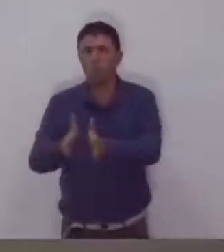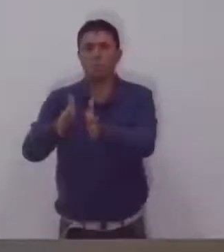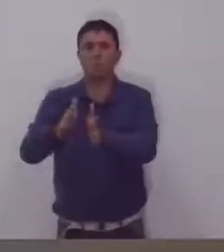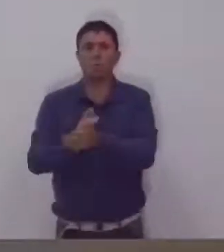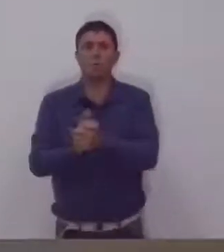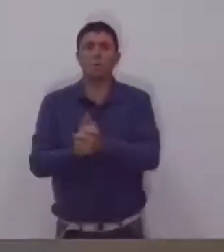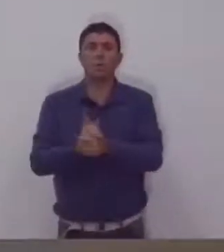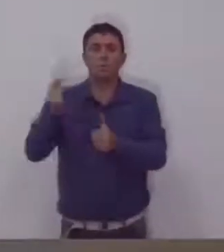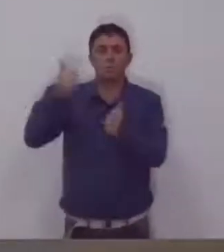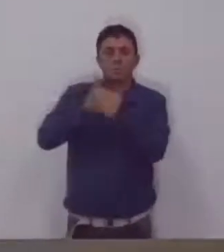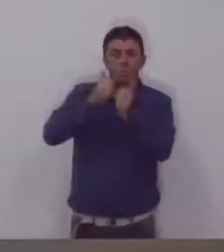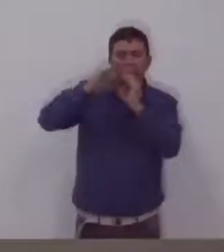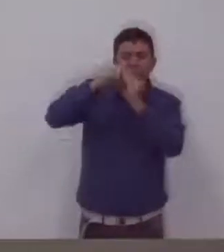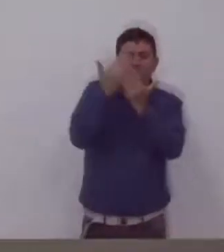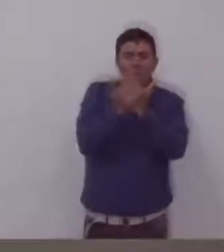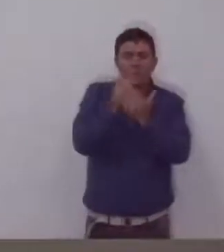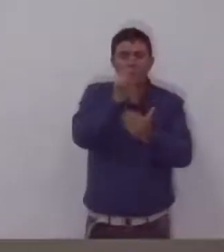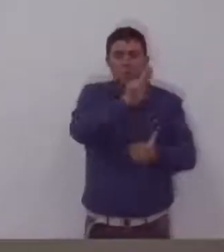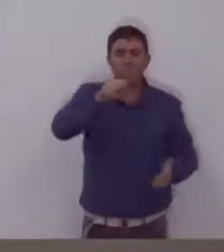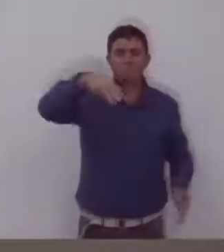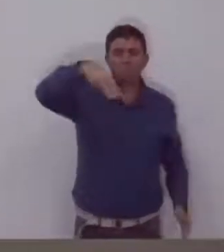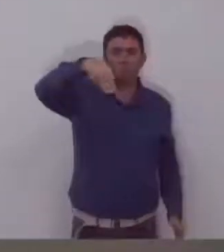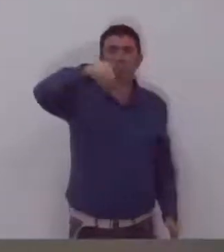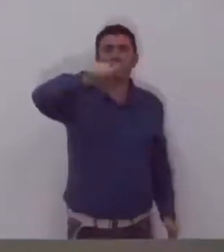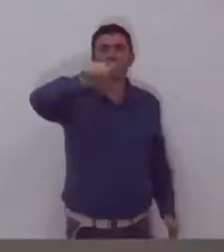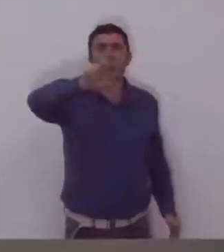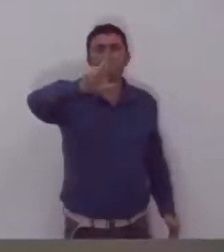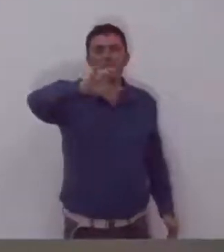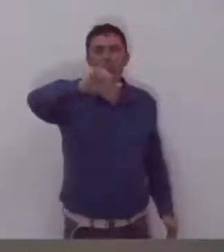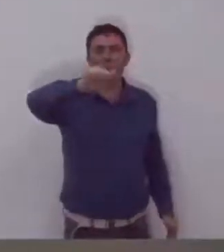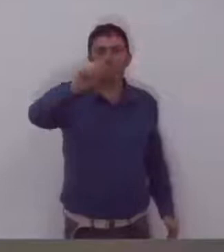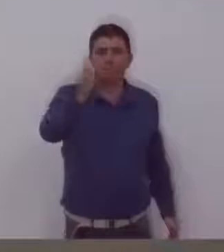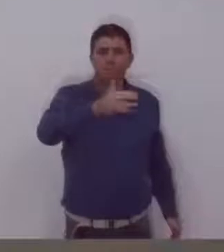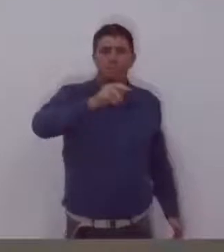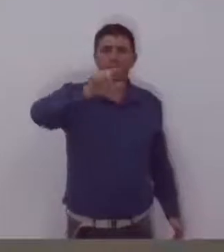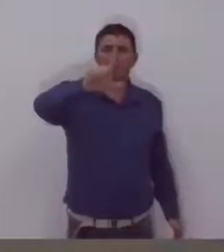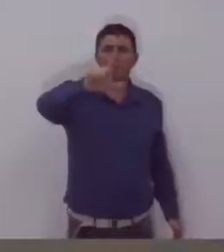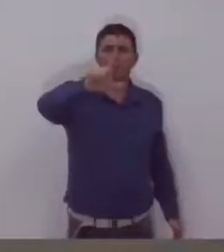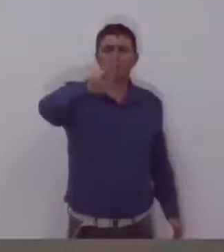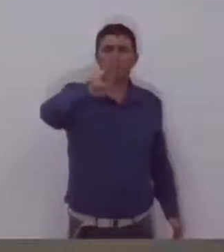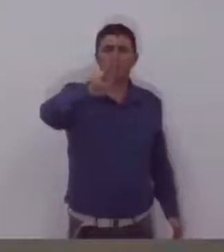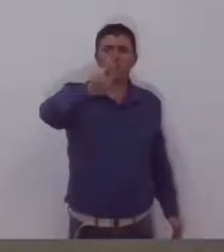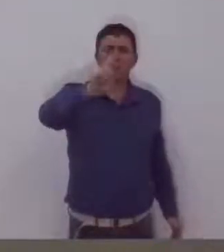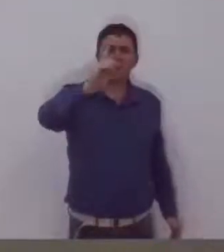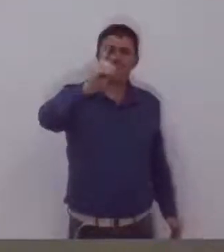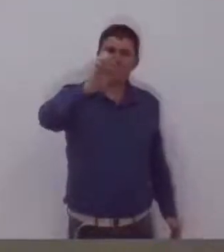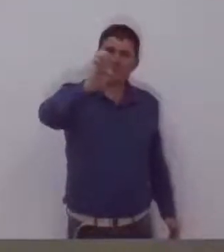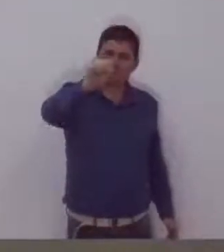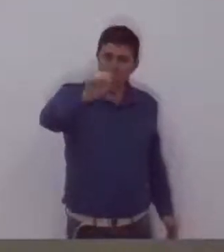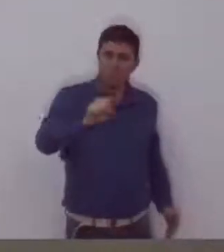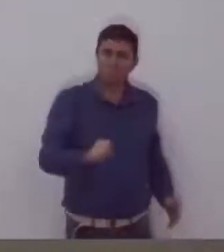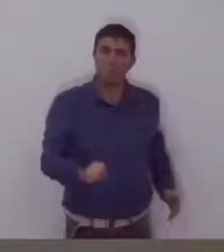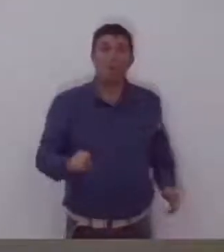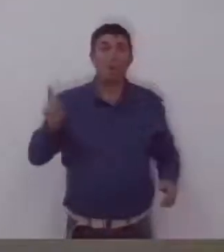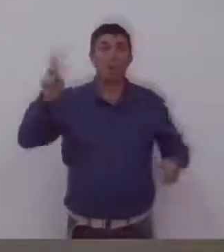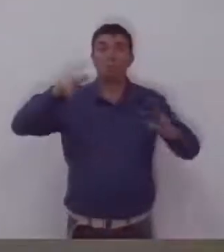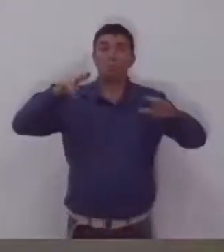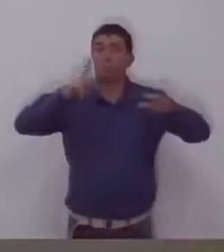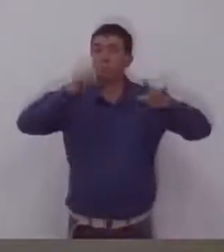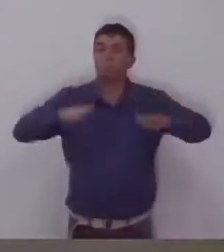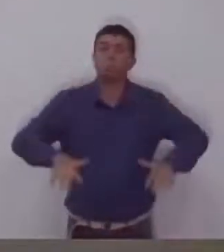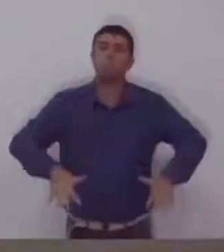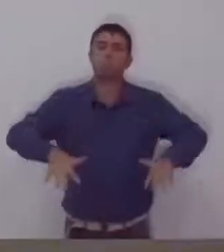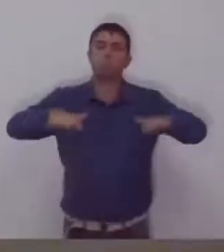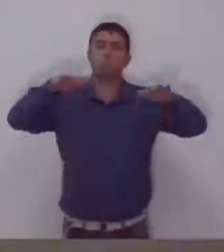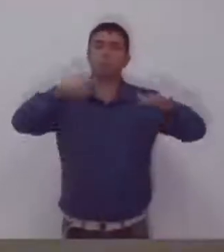da Escola Maria de Lourdes, aquele rio ali, o rio Pinheiros ali, ele nunca transbordou ainda, mas a água já chegou